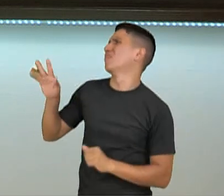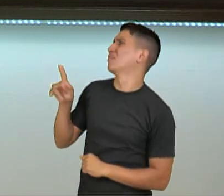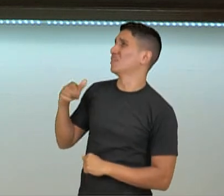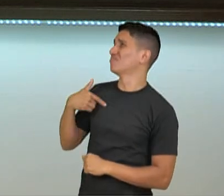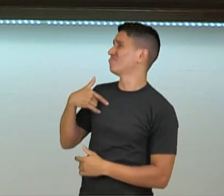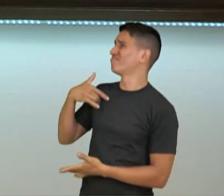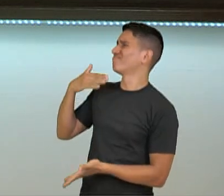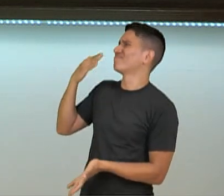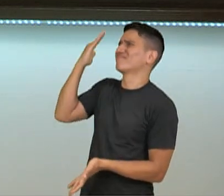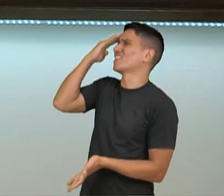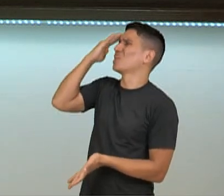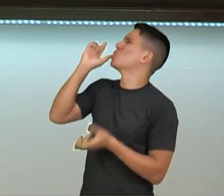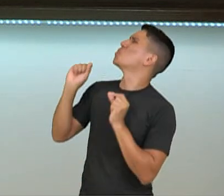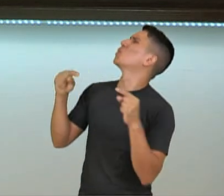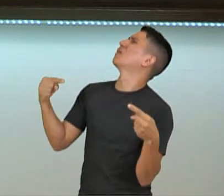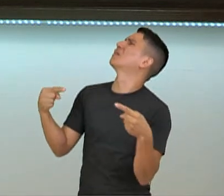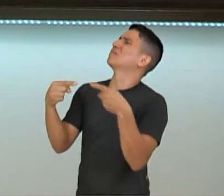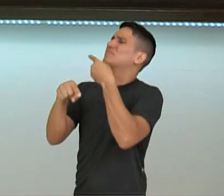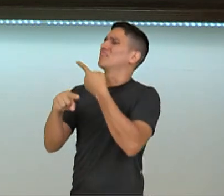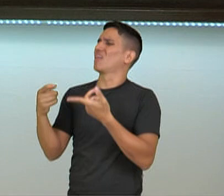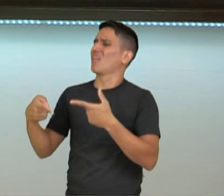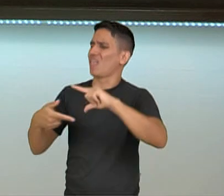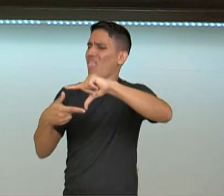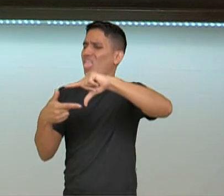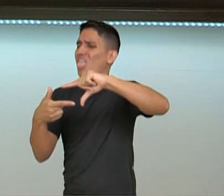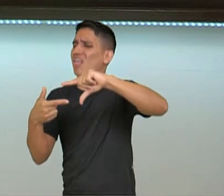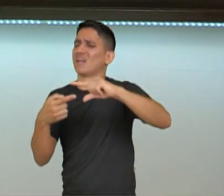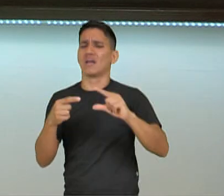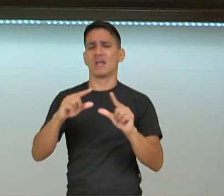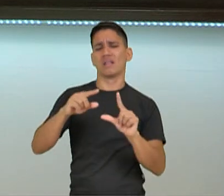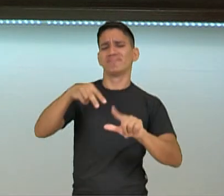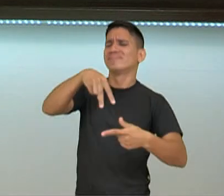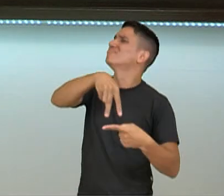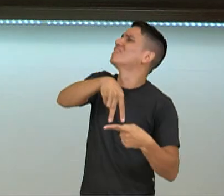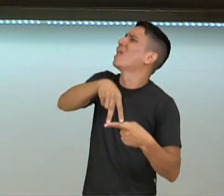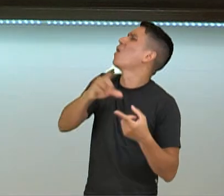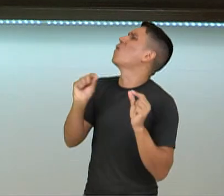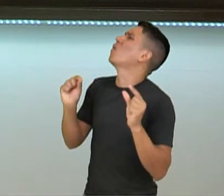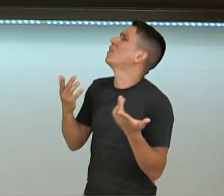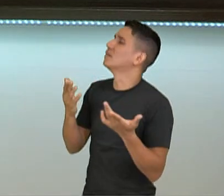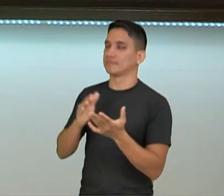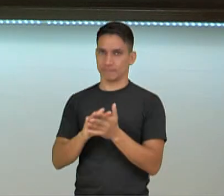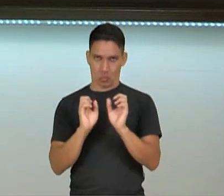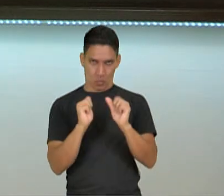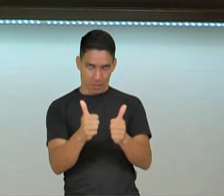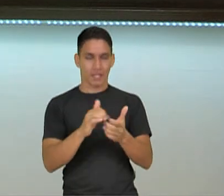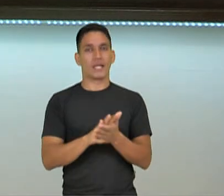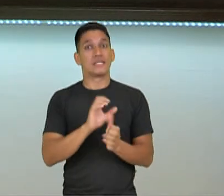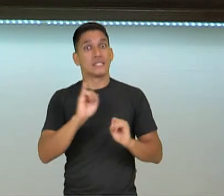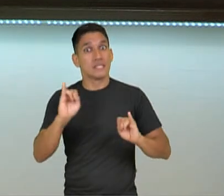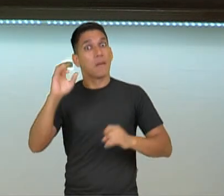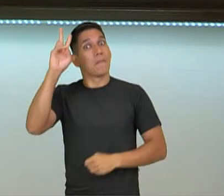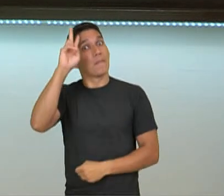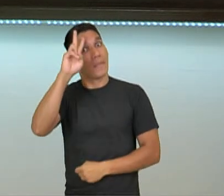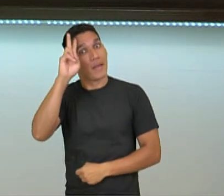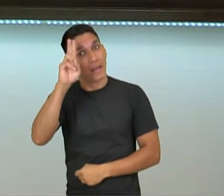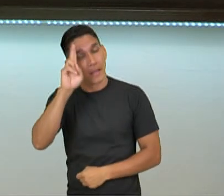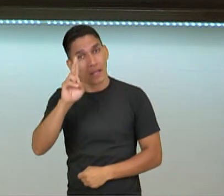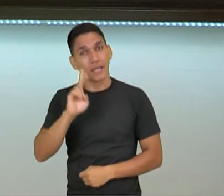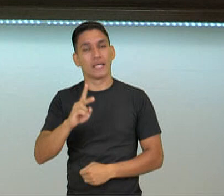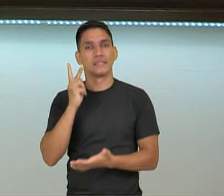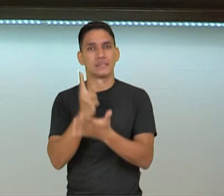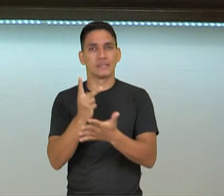entender o que tem a ver o retângulo com o triângulo. Muito bem. Se a gente pensar nos quadriláteros,